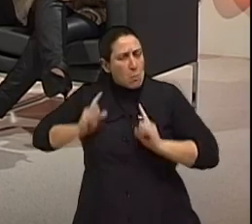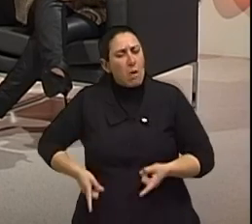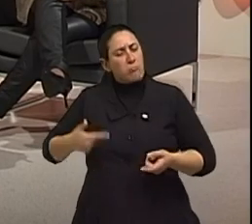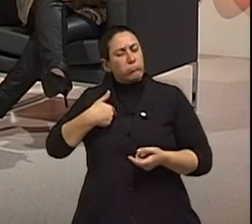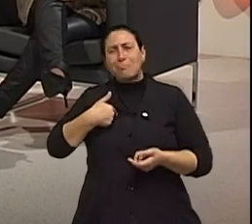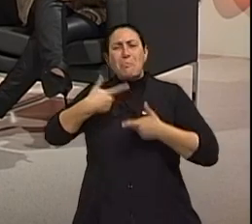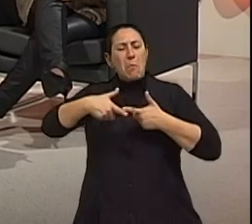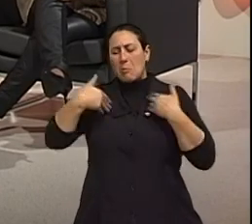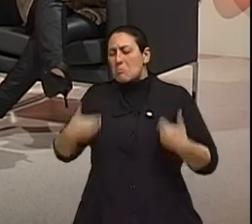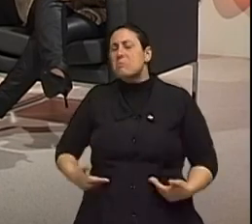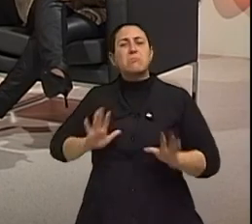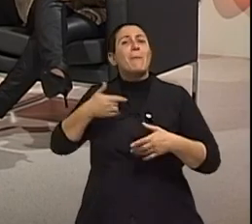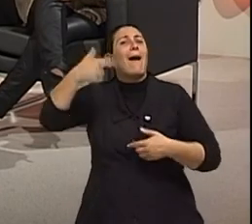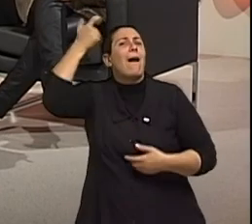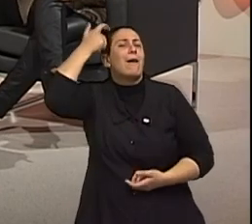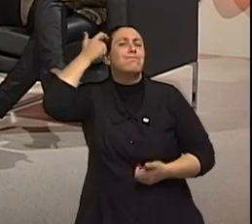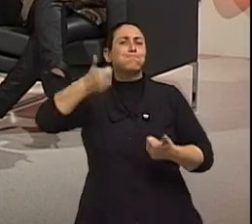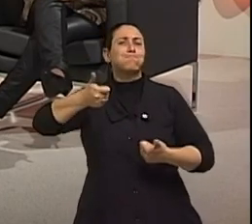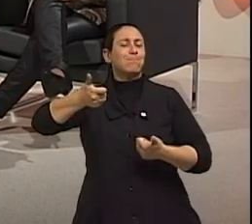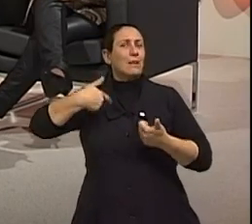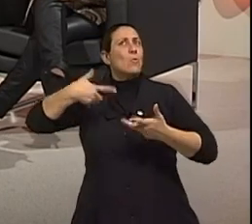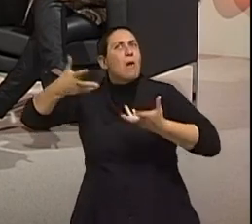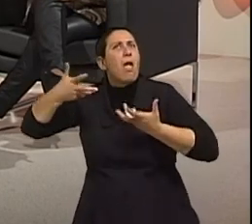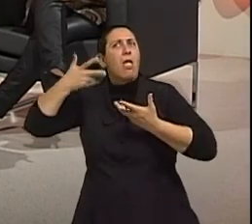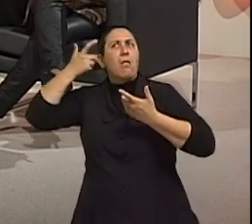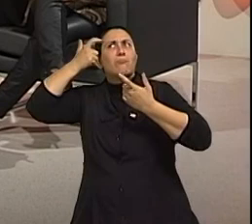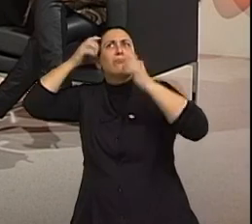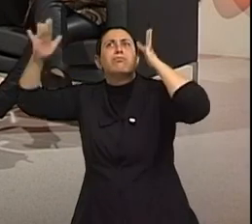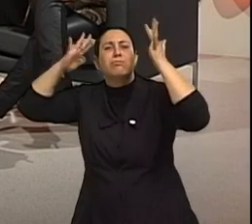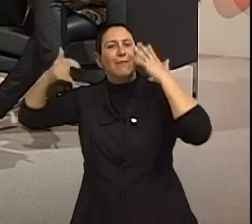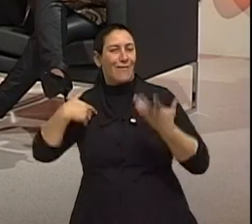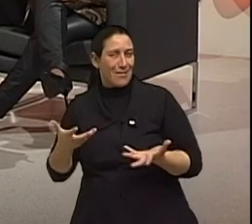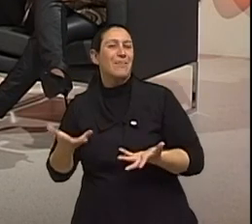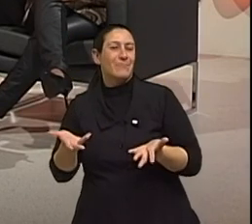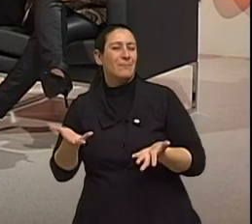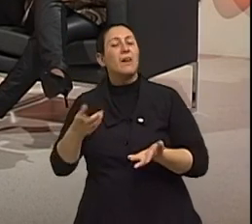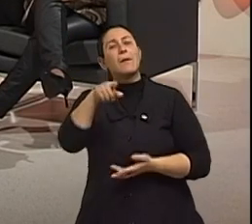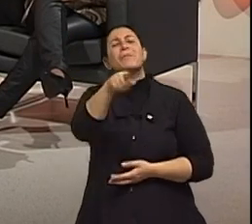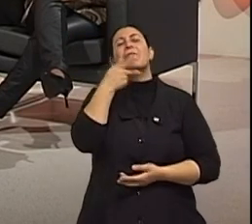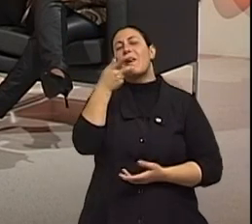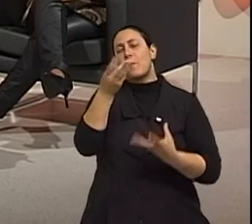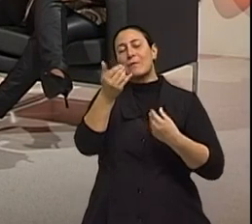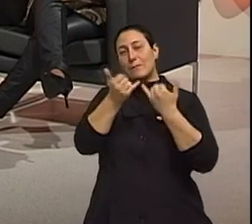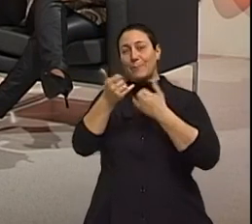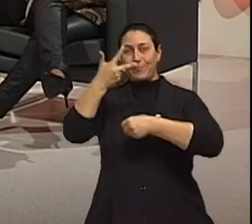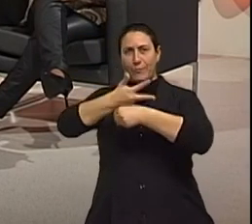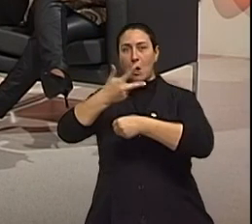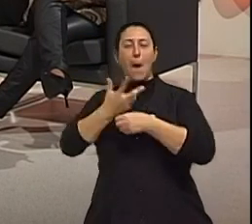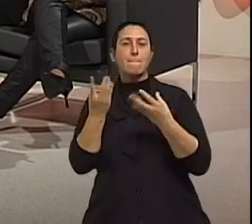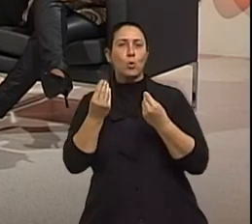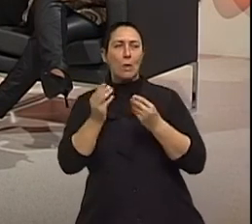problema dela, né, doutora? Vamos pegar essa questão e pegando, puxando a questão que os idosos se escudam